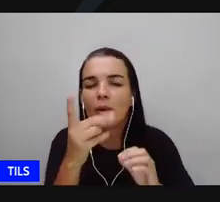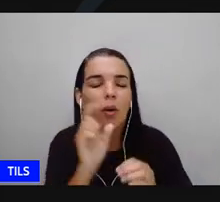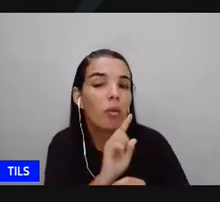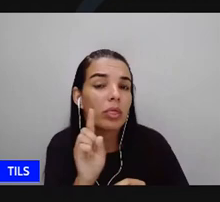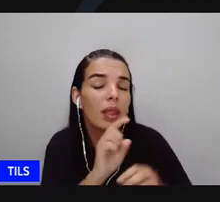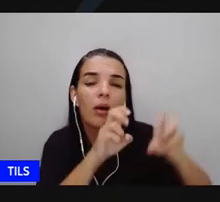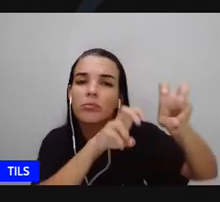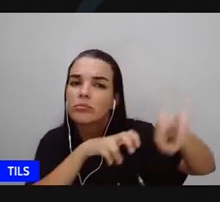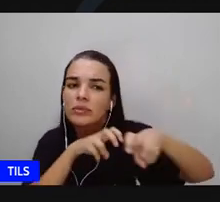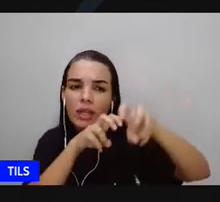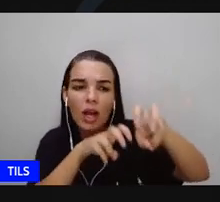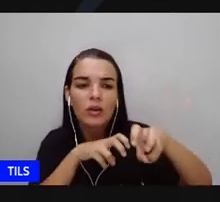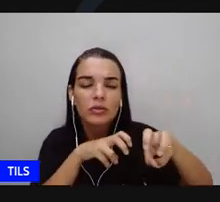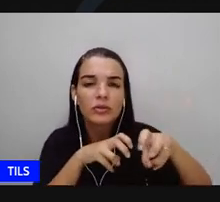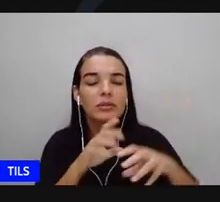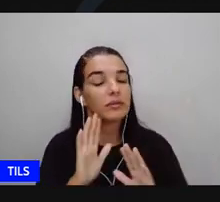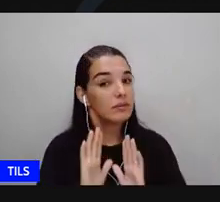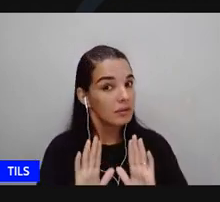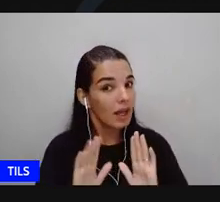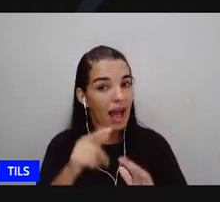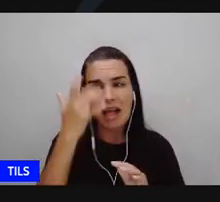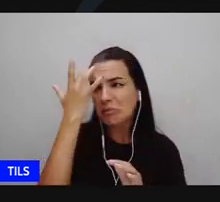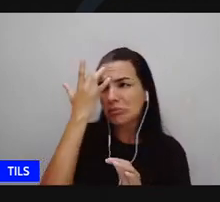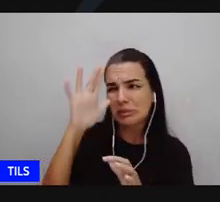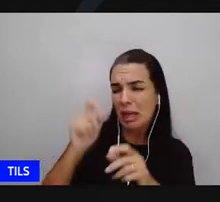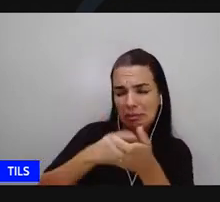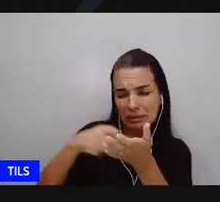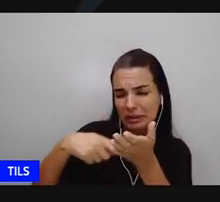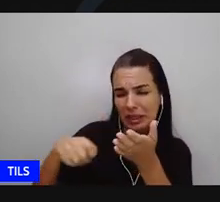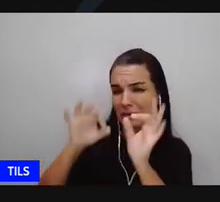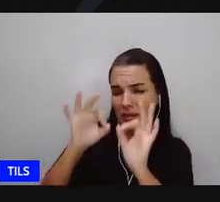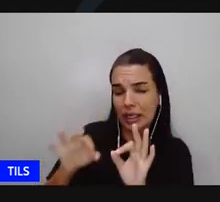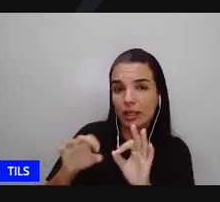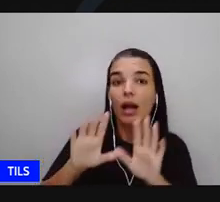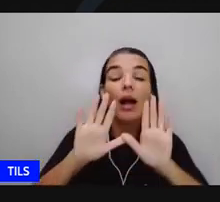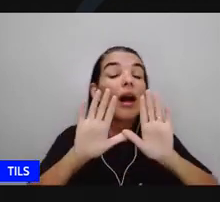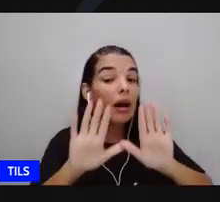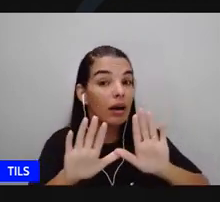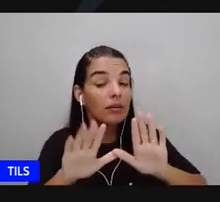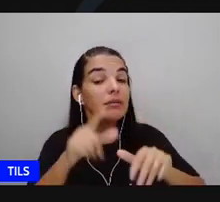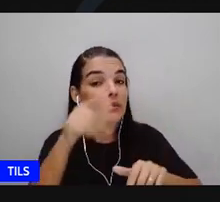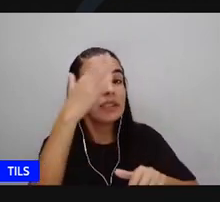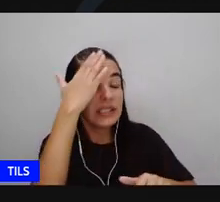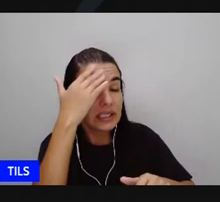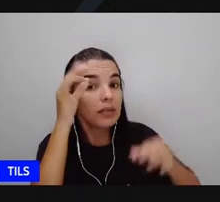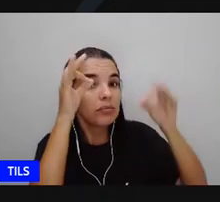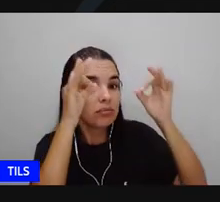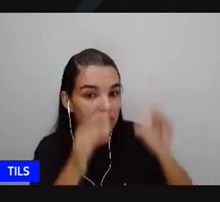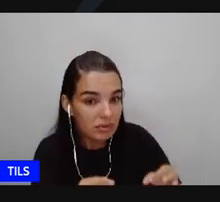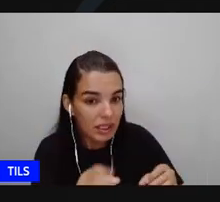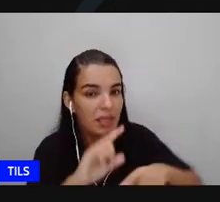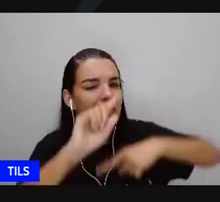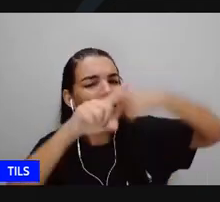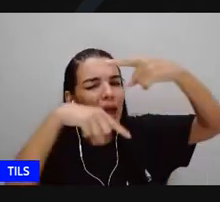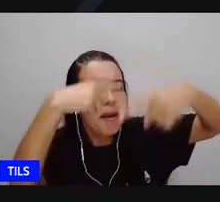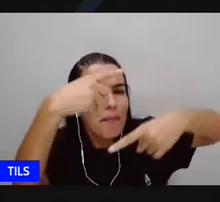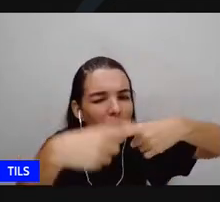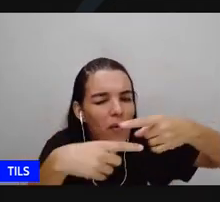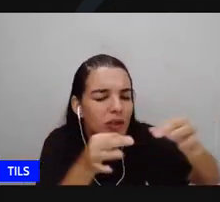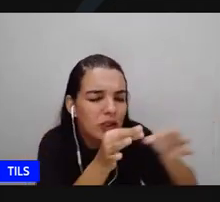rurais a plana você escrever direito sabe que se você escrever ali tá não tem problema não depois a gente faz a correção